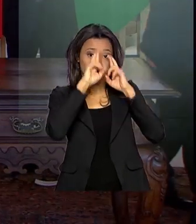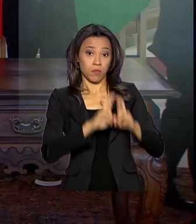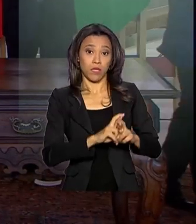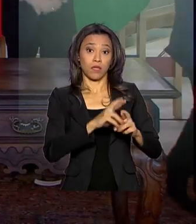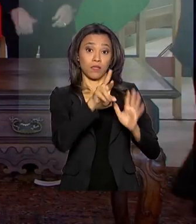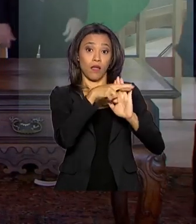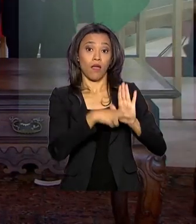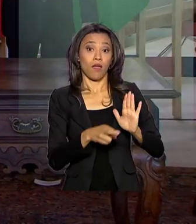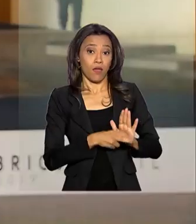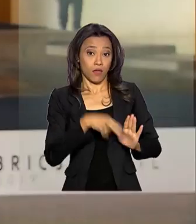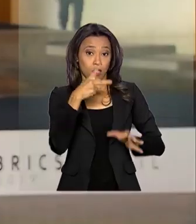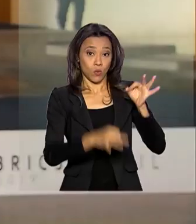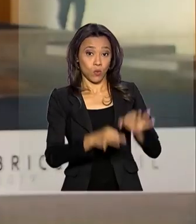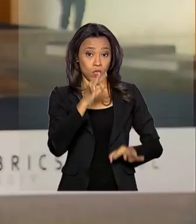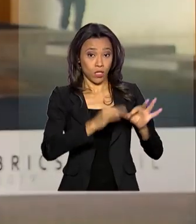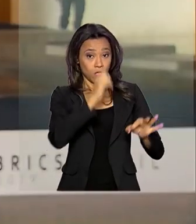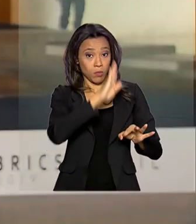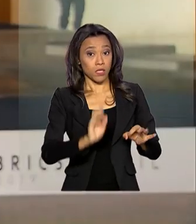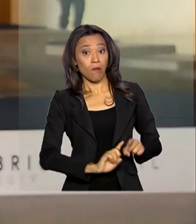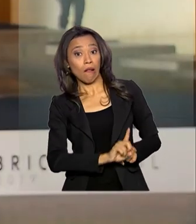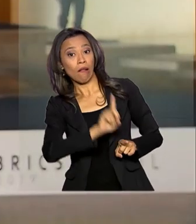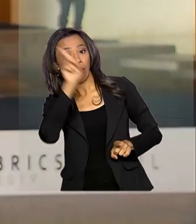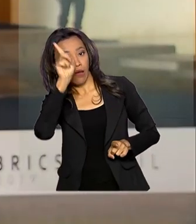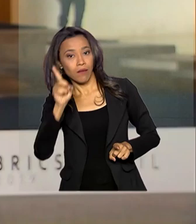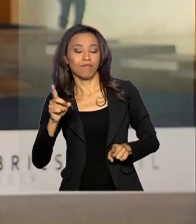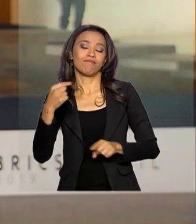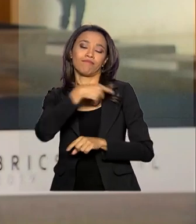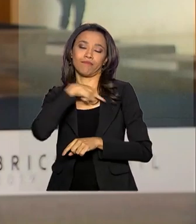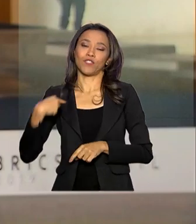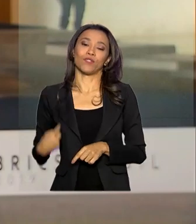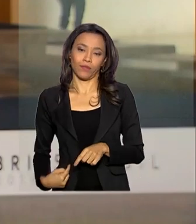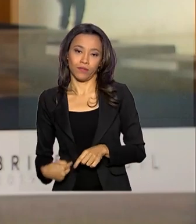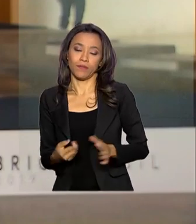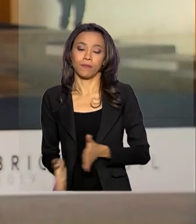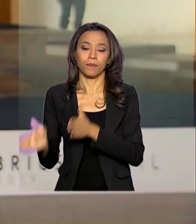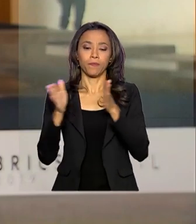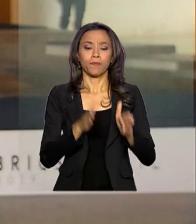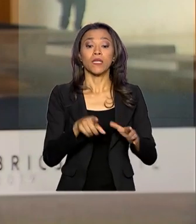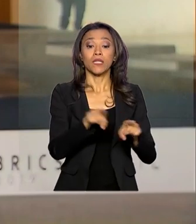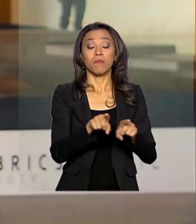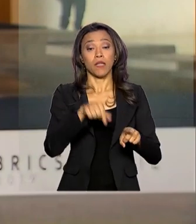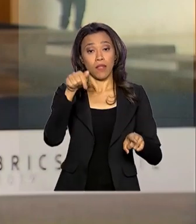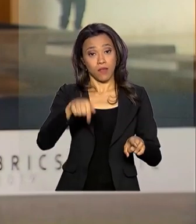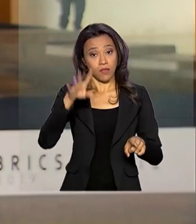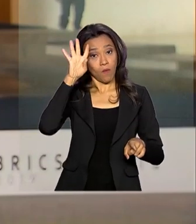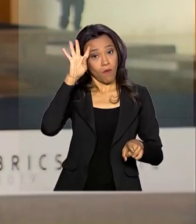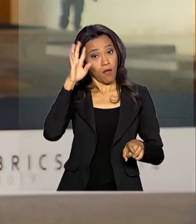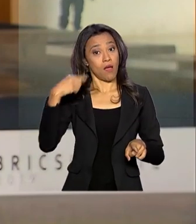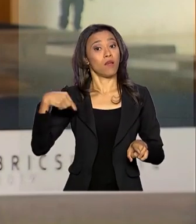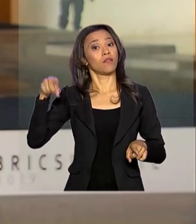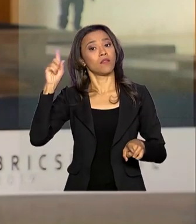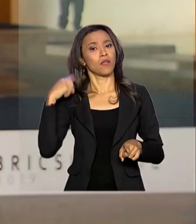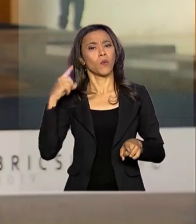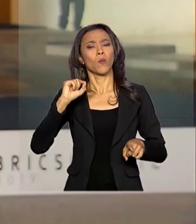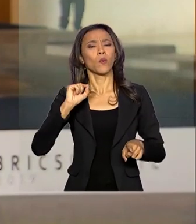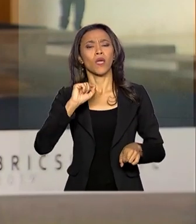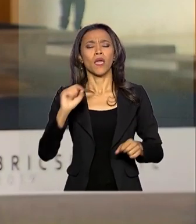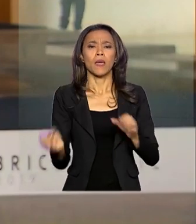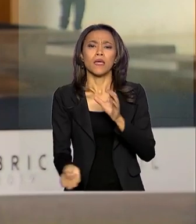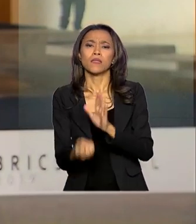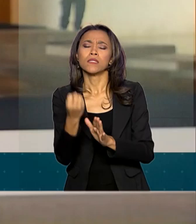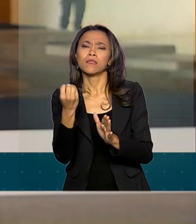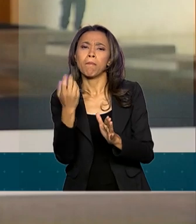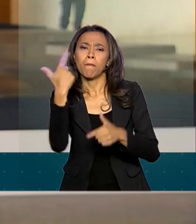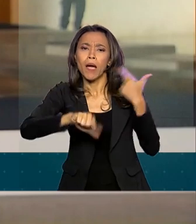lá na China. Outro acordo fechado nesta quarta-feira incentiva atividades que atraiam mais investimentos